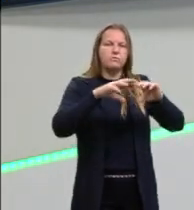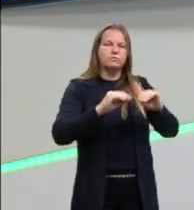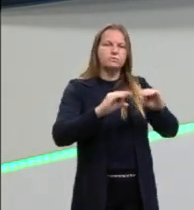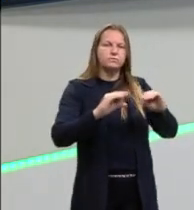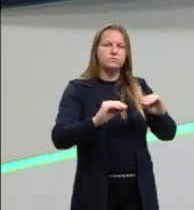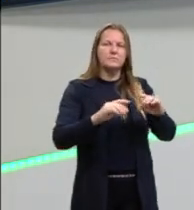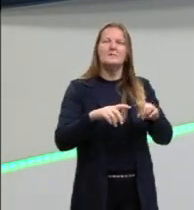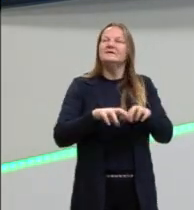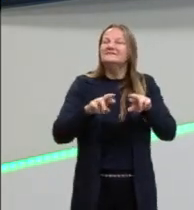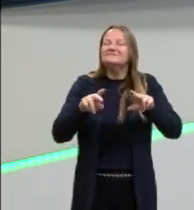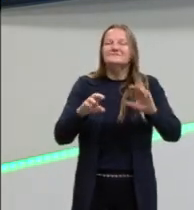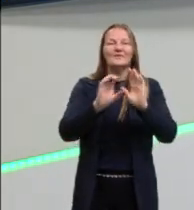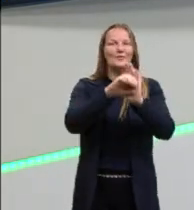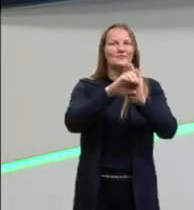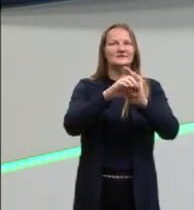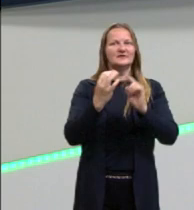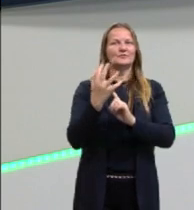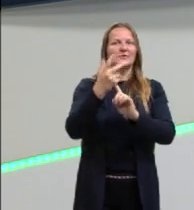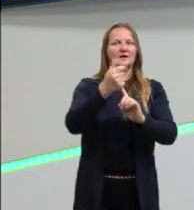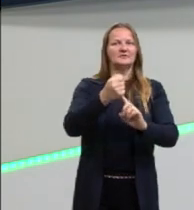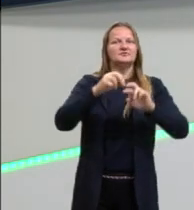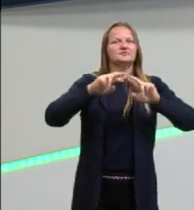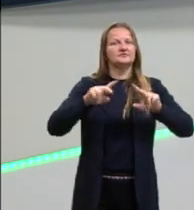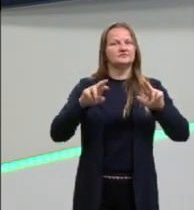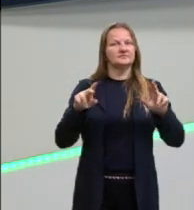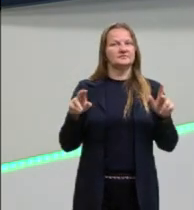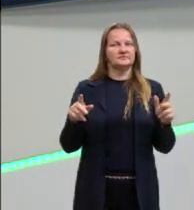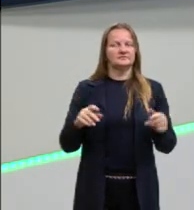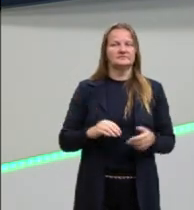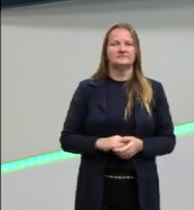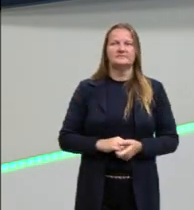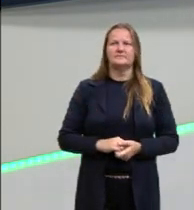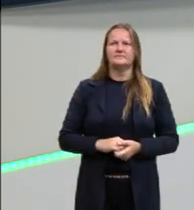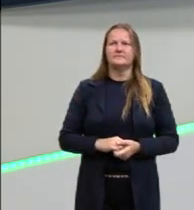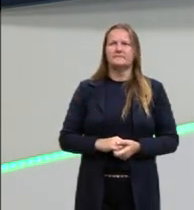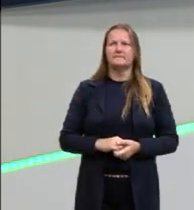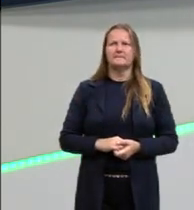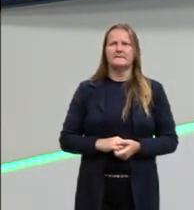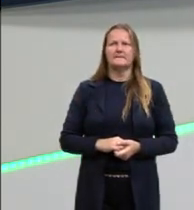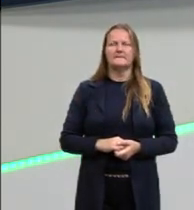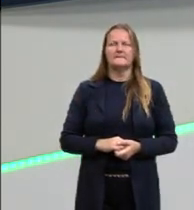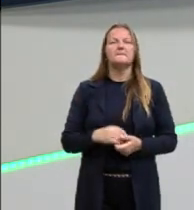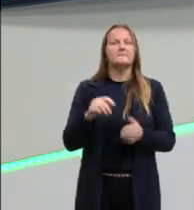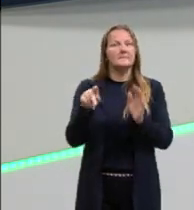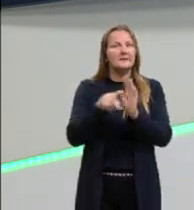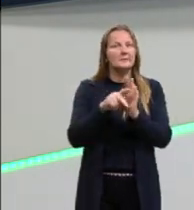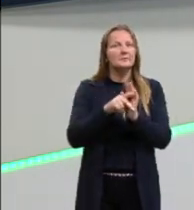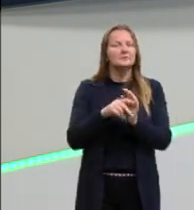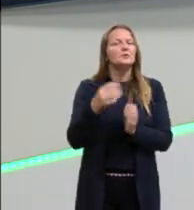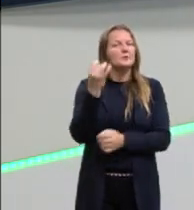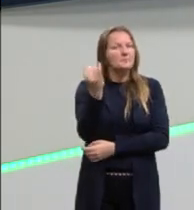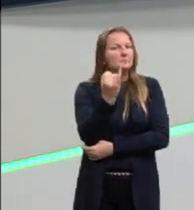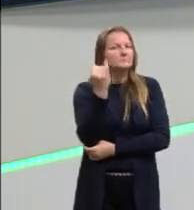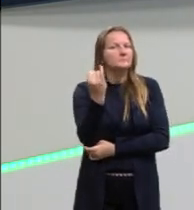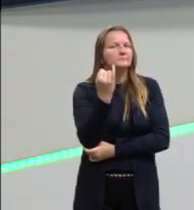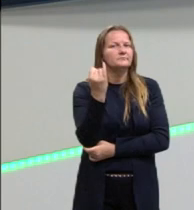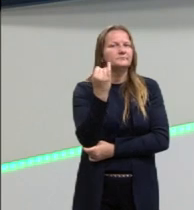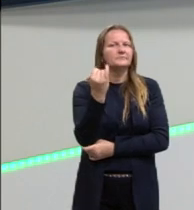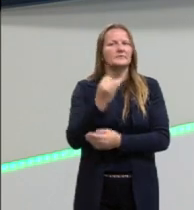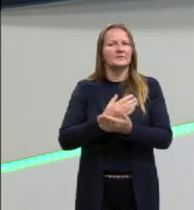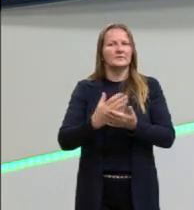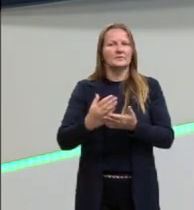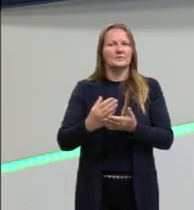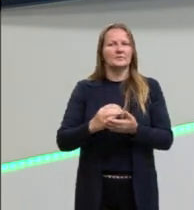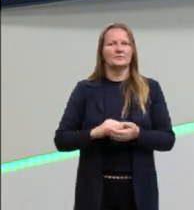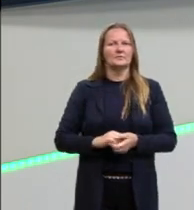Então, são conceitos de arte diferentes. E essa já é uma premissa muito importante aqui, né?